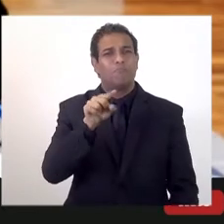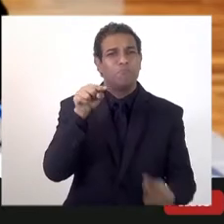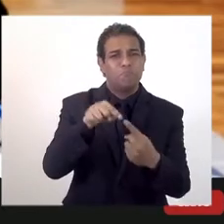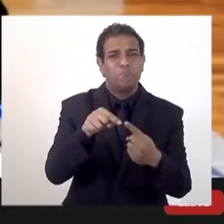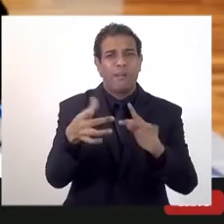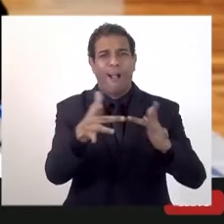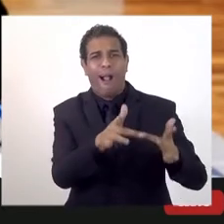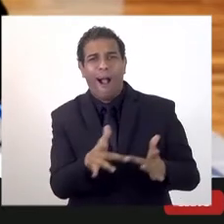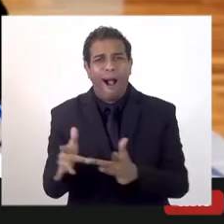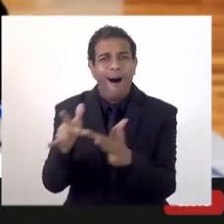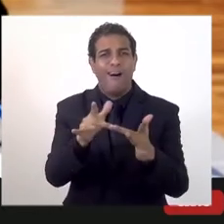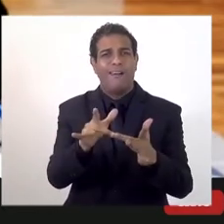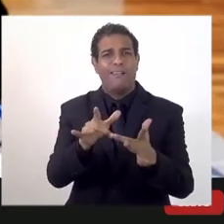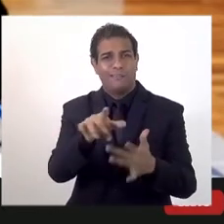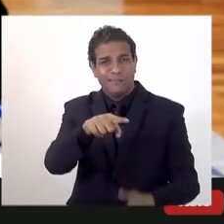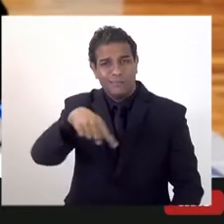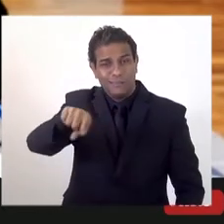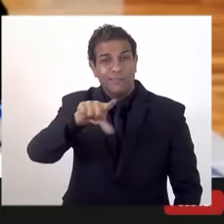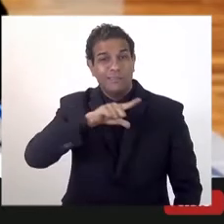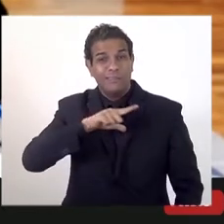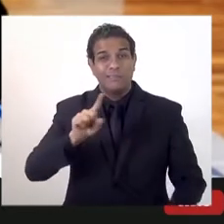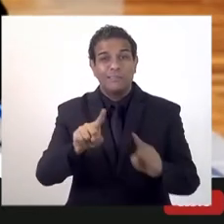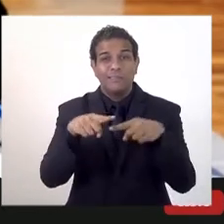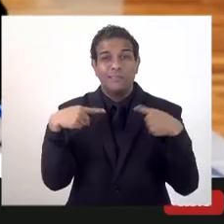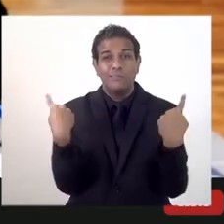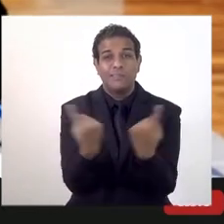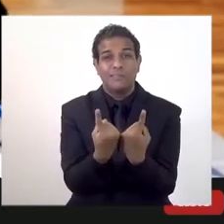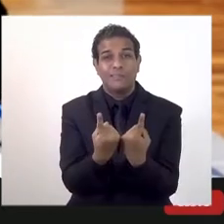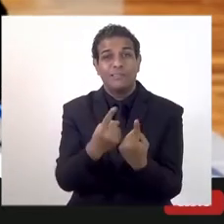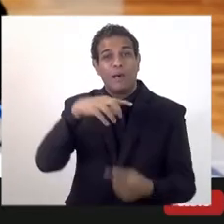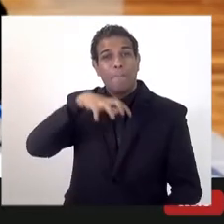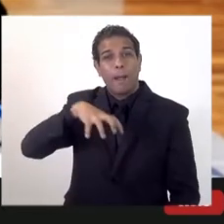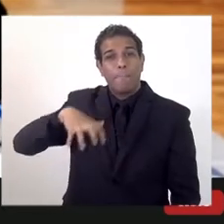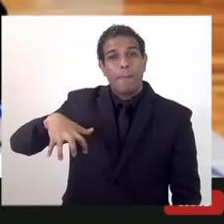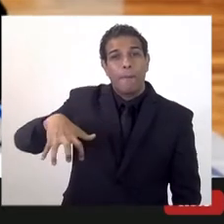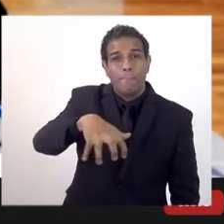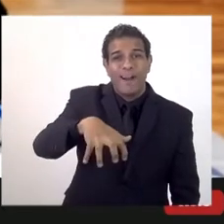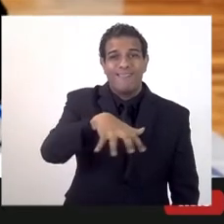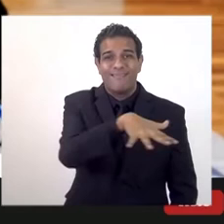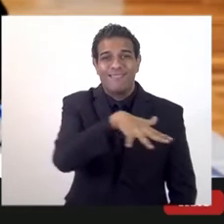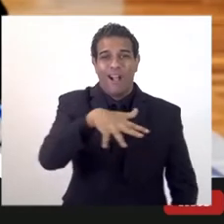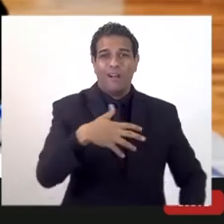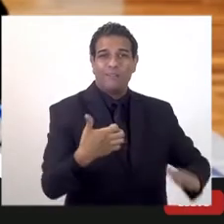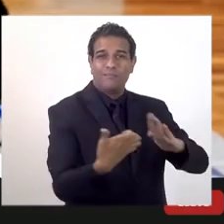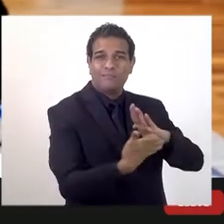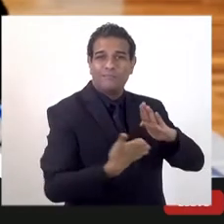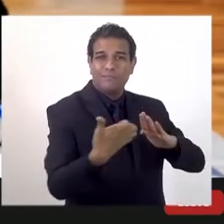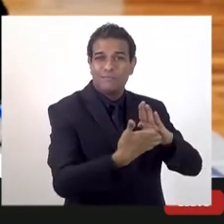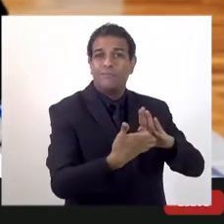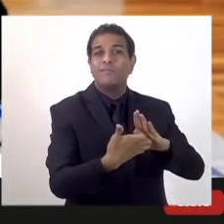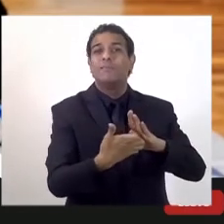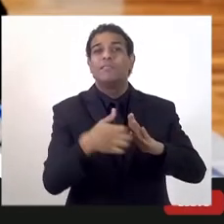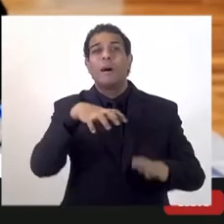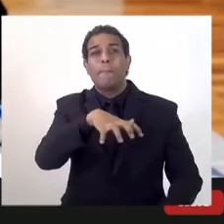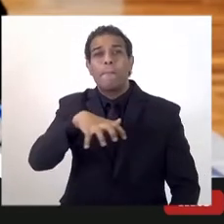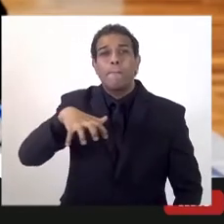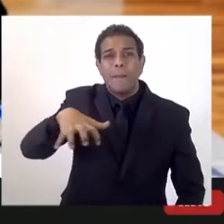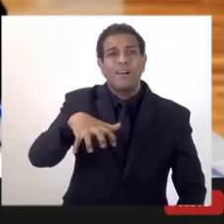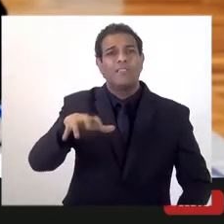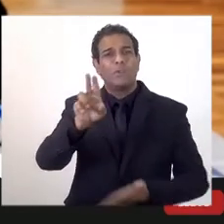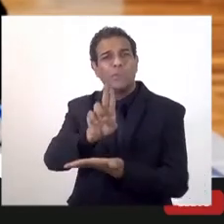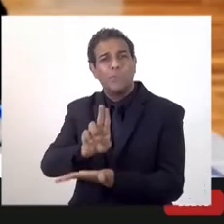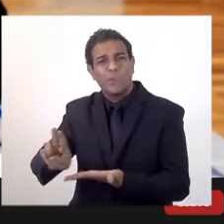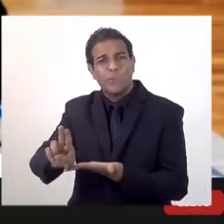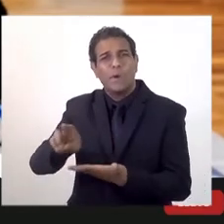a articulação, se você está reunindo todos os setores, setores empresariais, setores das universidades,